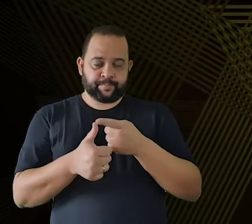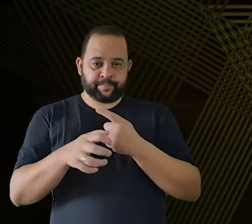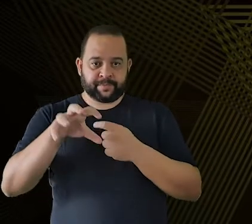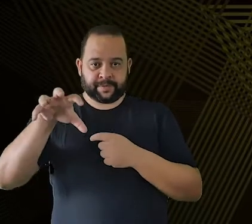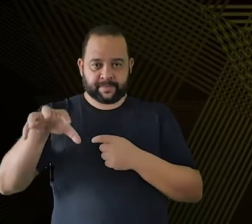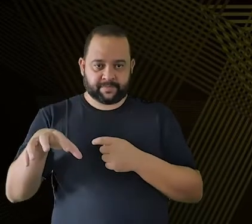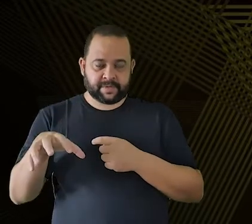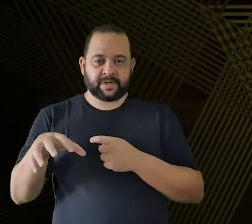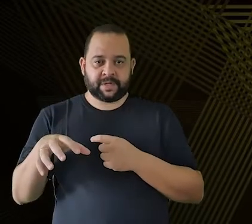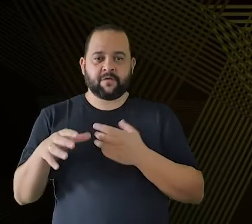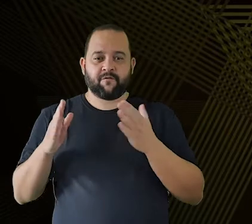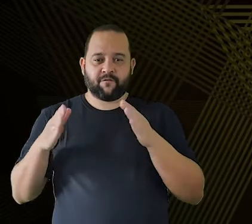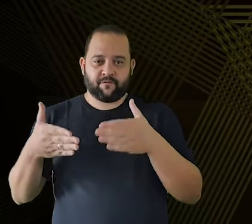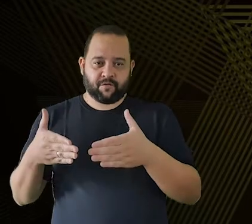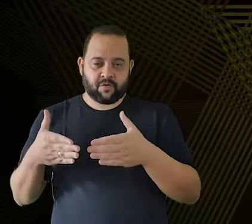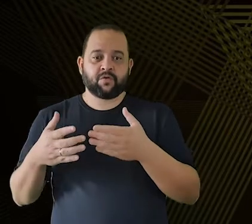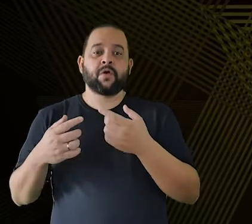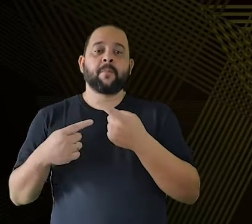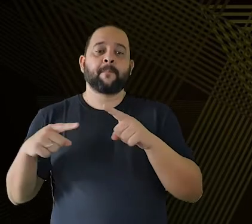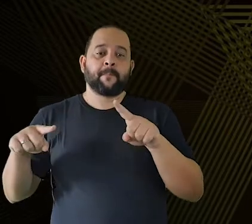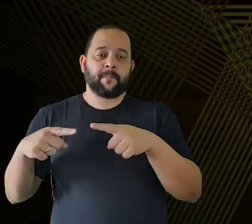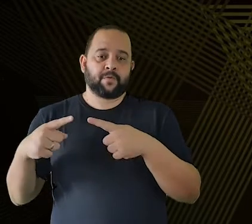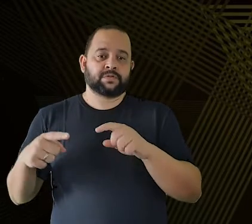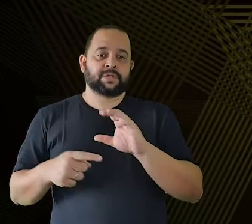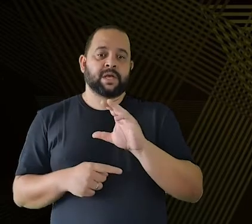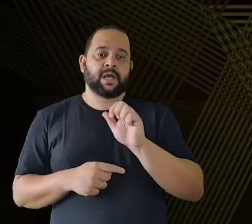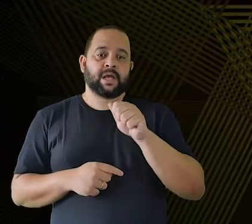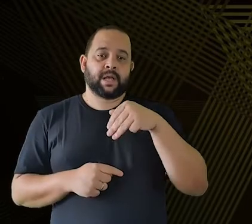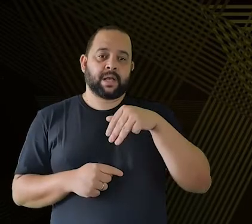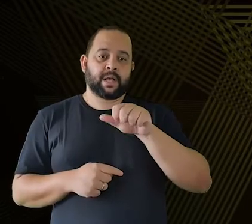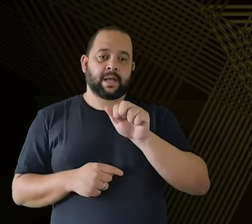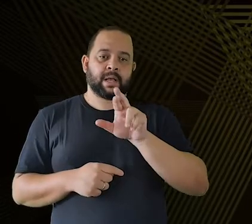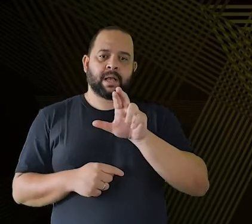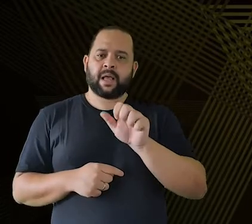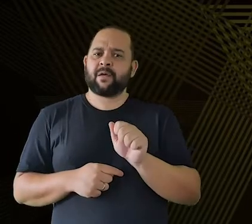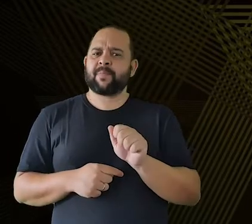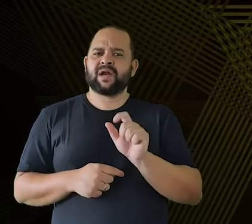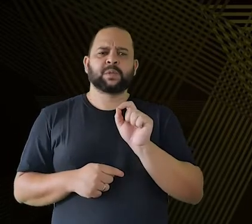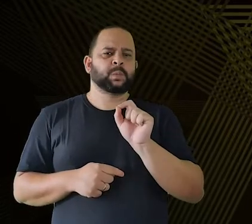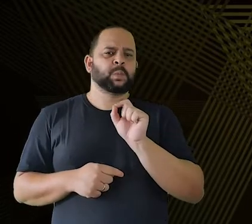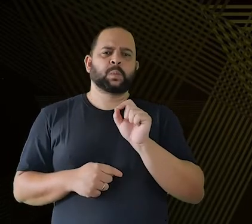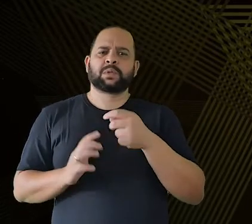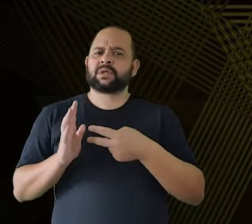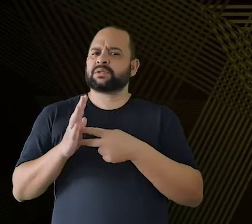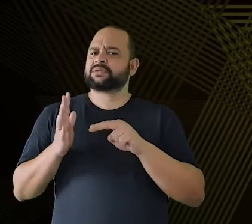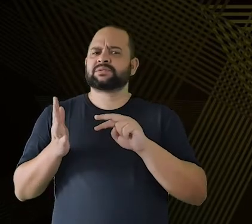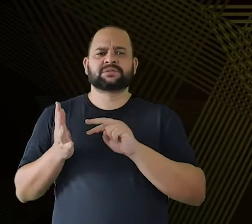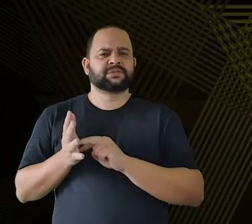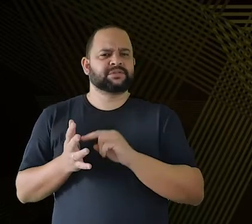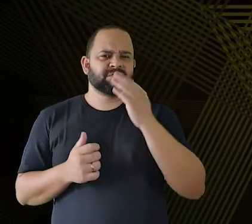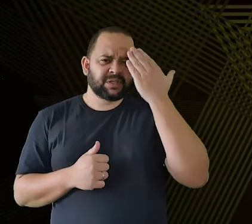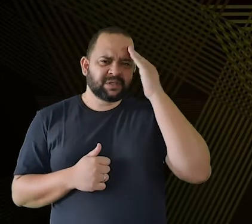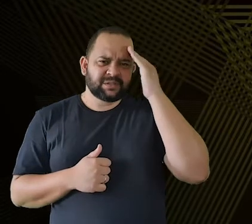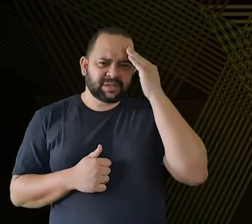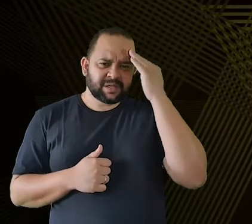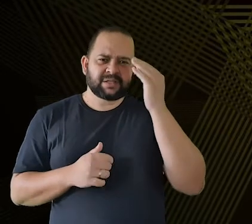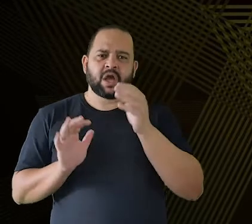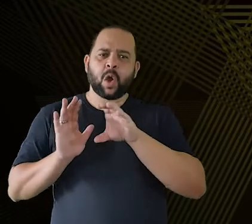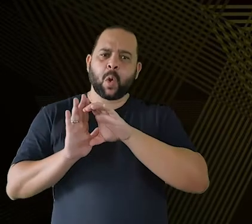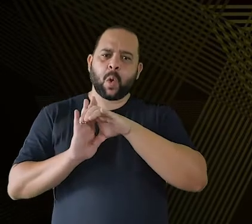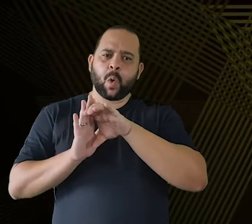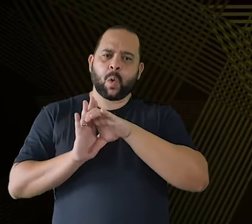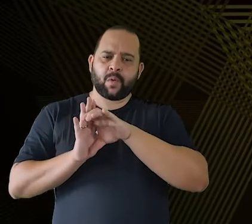dedicada à música de câmara brasileira. E a gente precisa ver um pouquinho o que significa a música de câmara, entender o que é esse